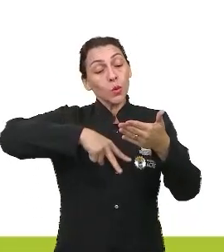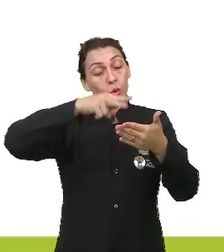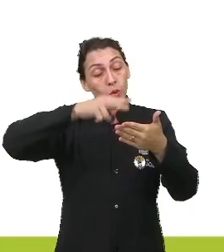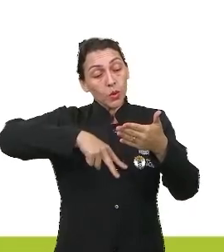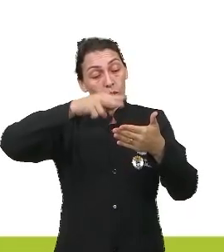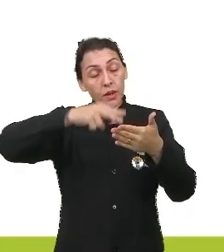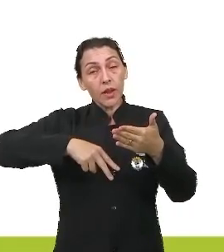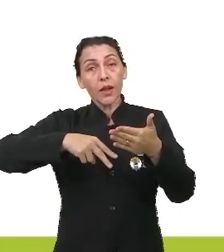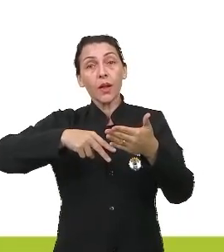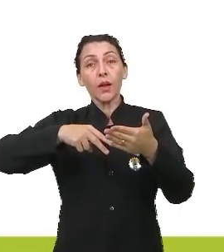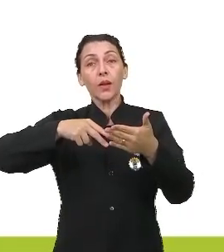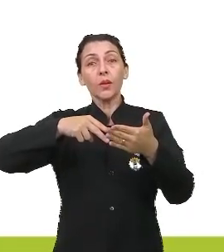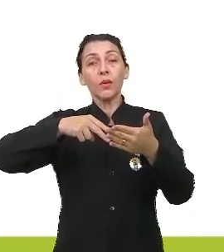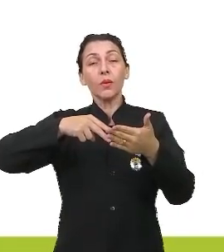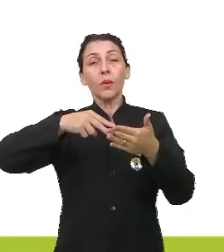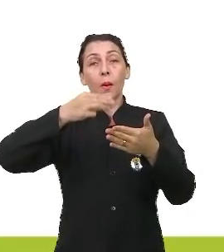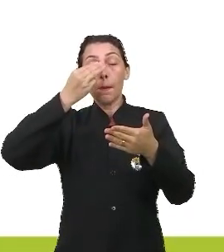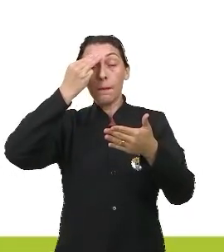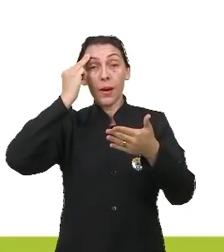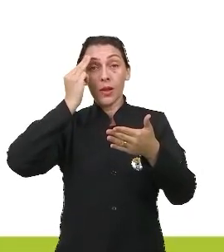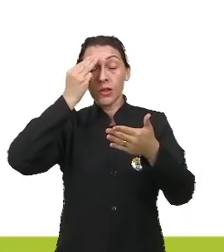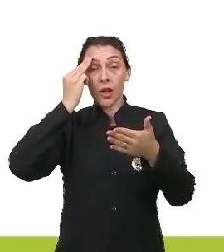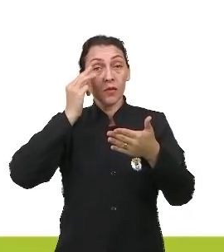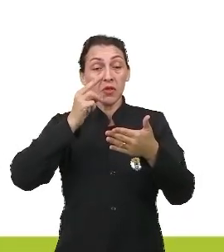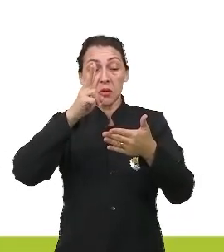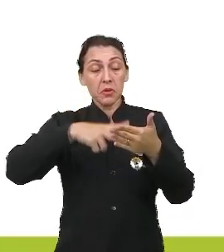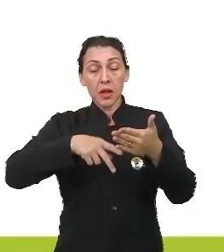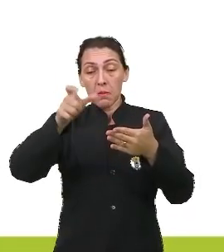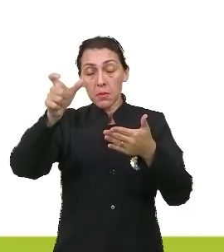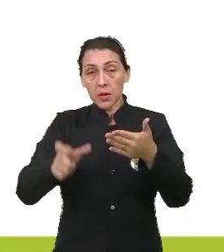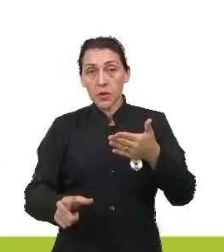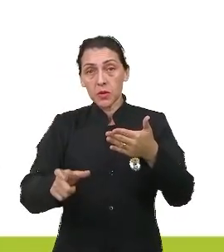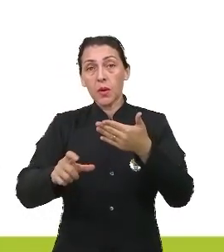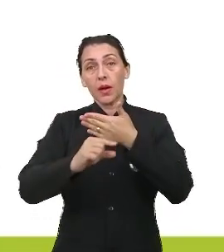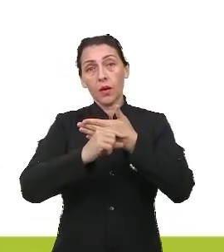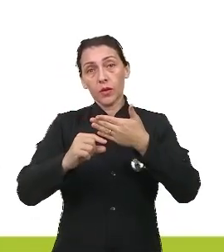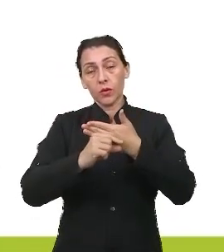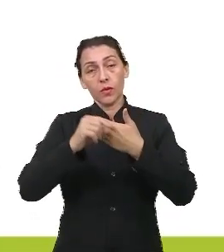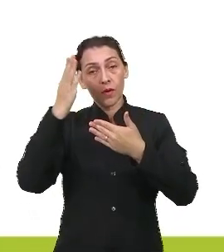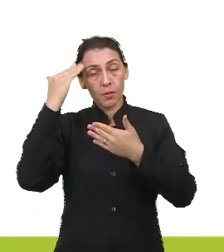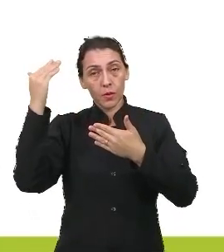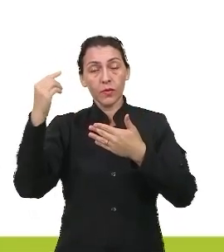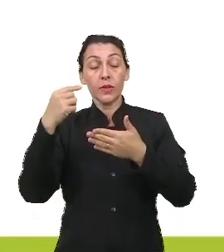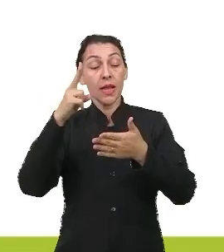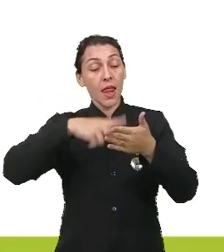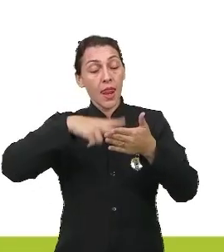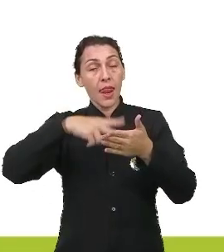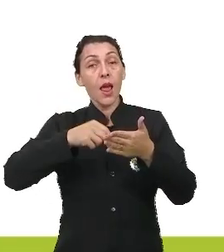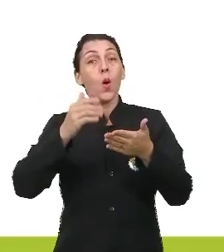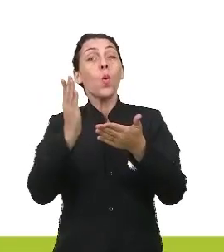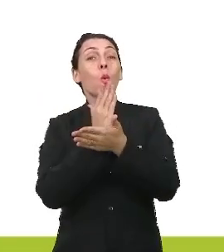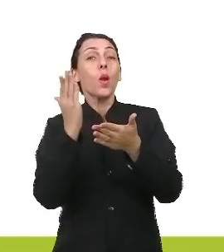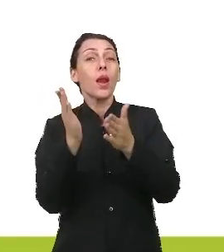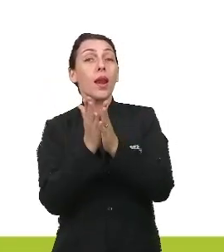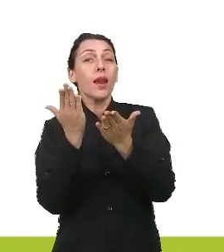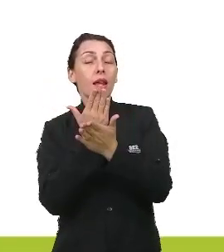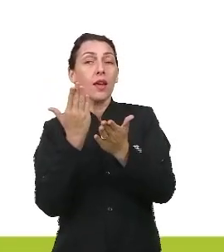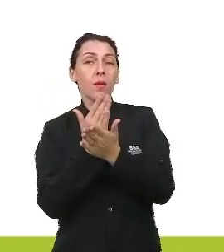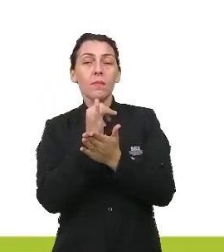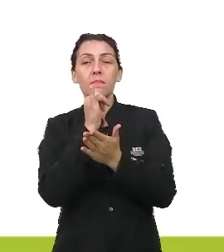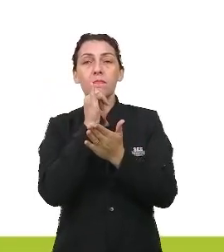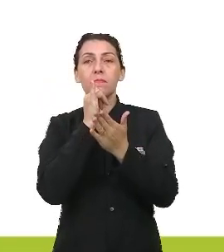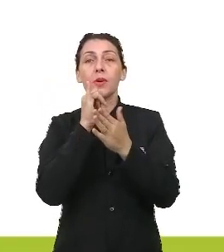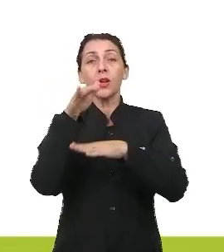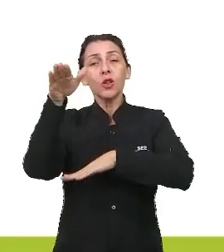Machado de Assis. Obviamente, você não lê a pessoa do Machado de Assis. Você lê a obra, por exemplo. Para